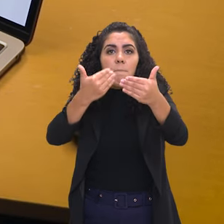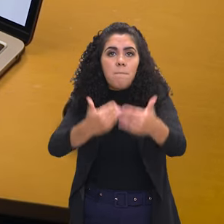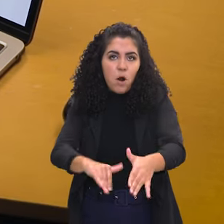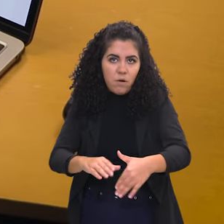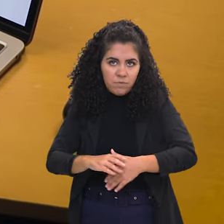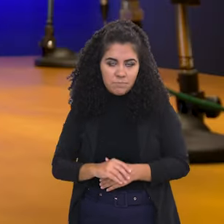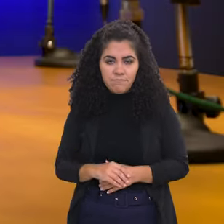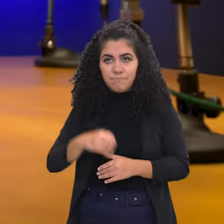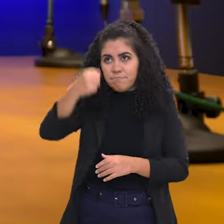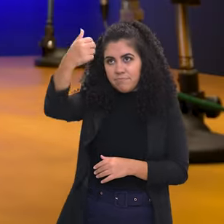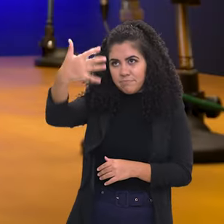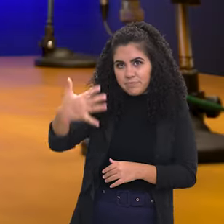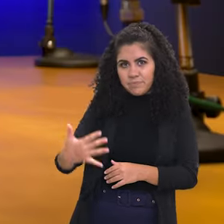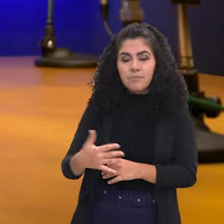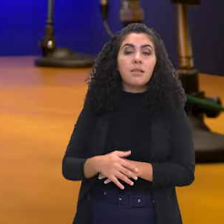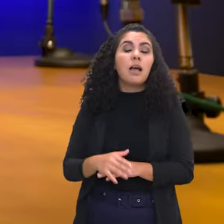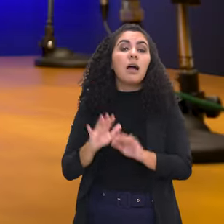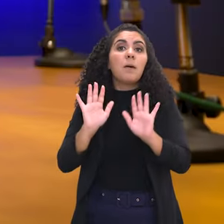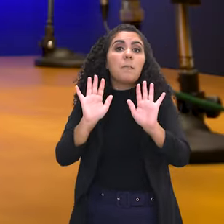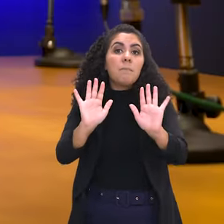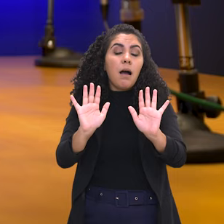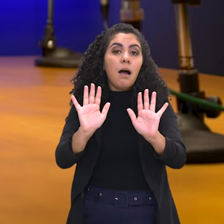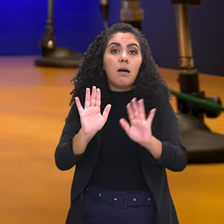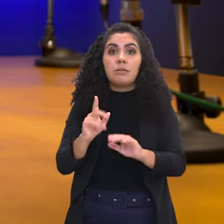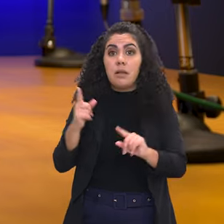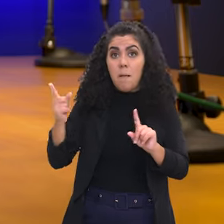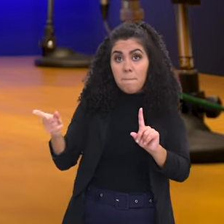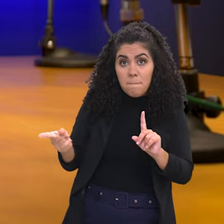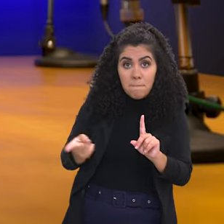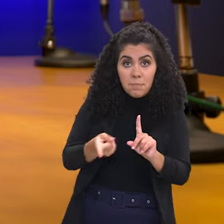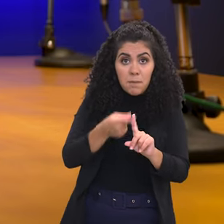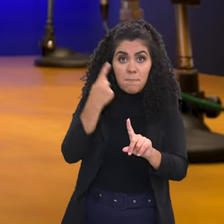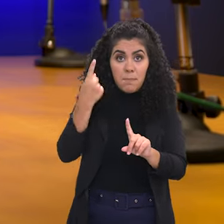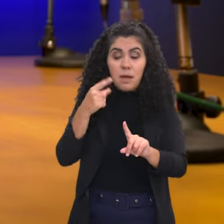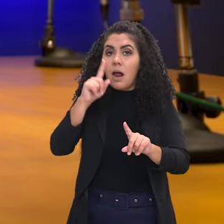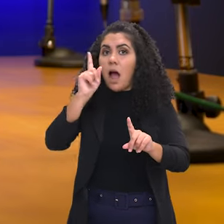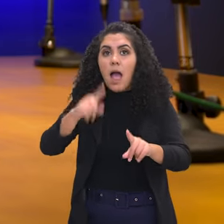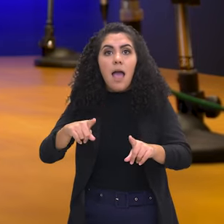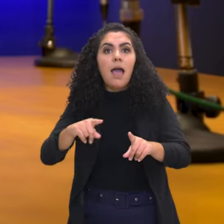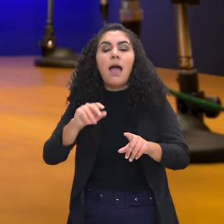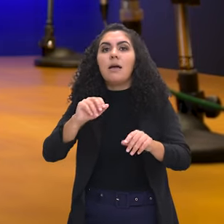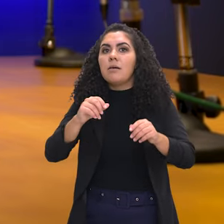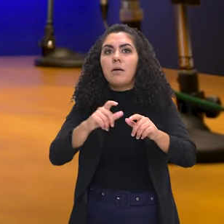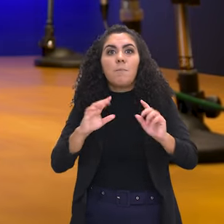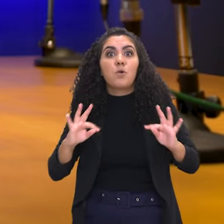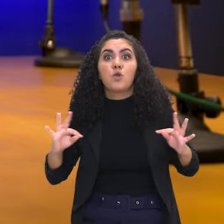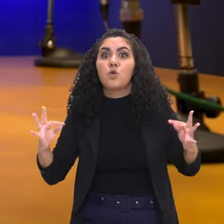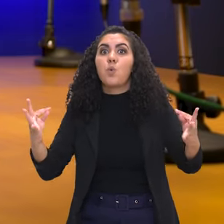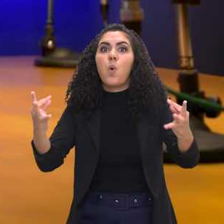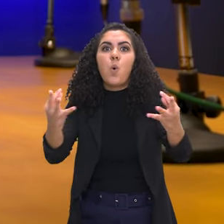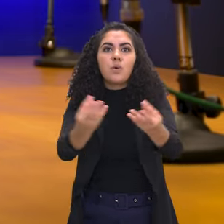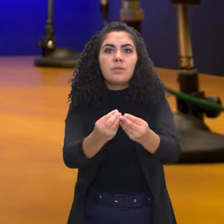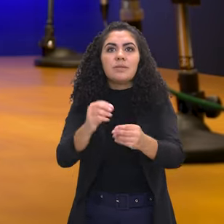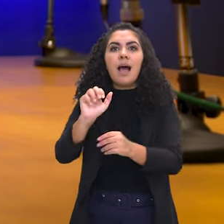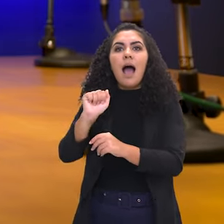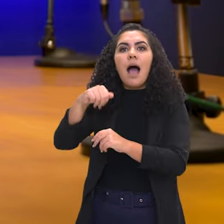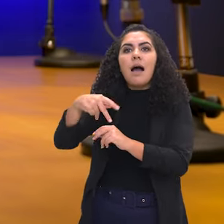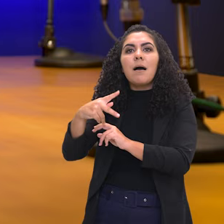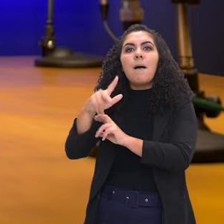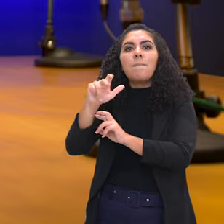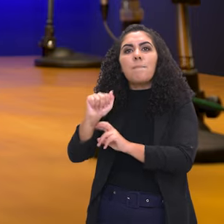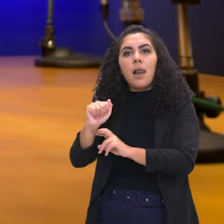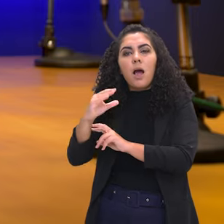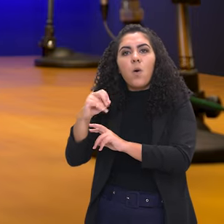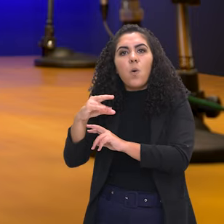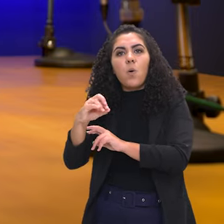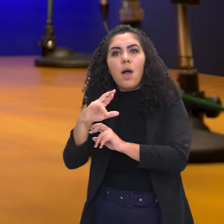solicitações. Lembrando, a primeira disputa é a ampla concorrência. Todas as pessoas concorrem. Depois há uma disputa